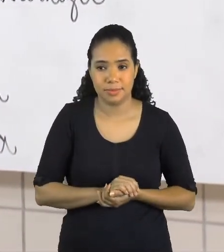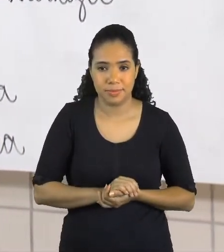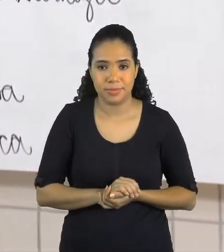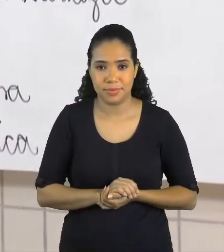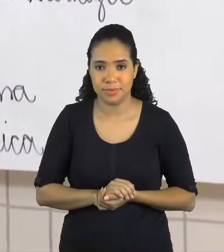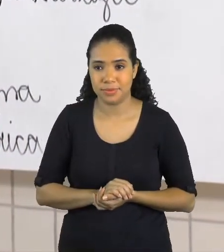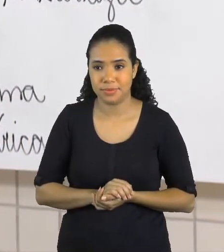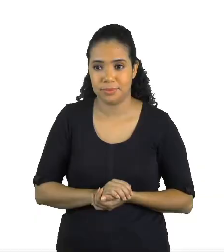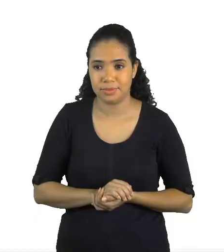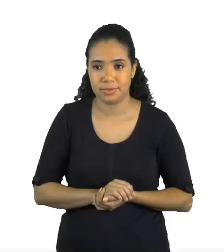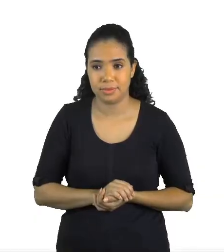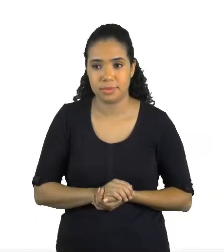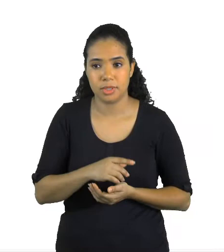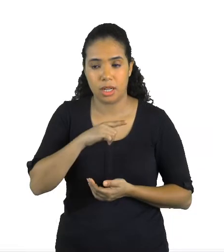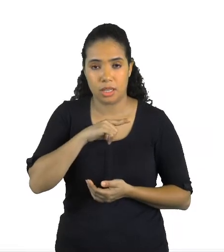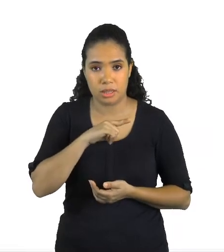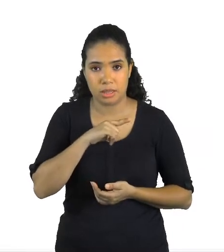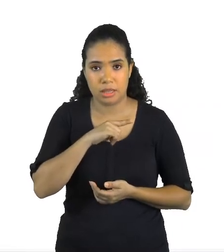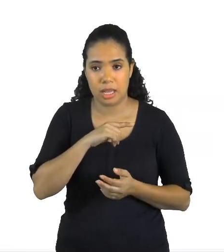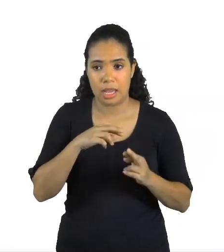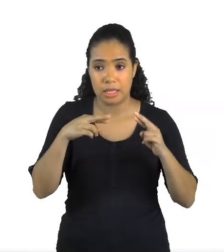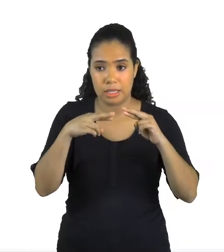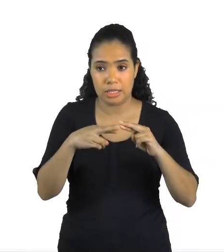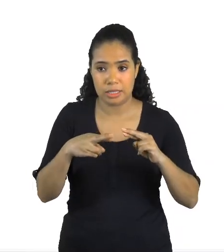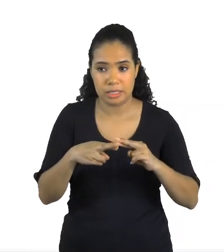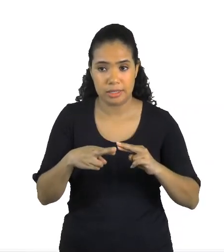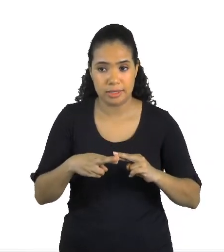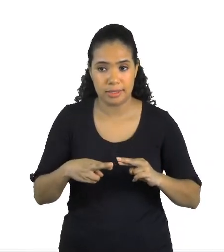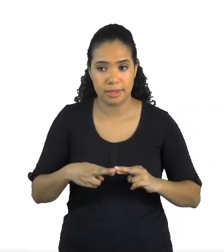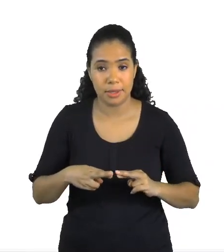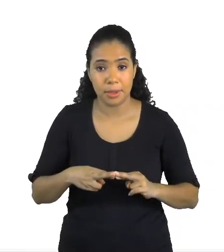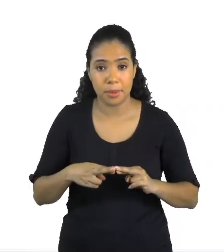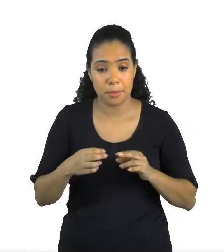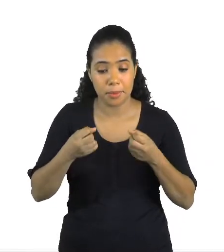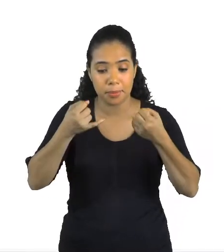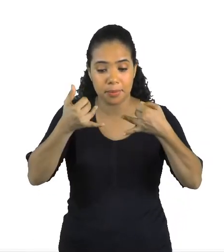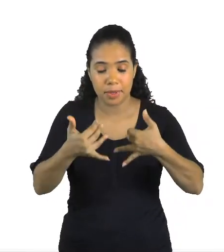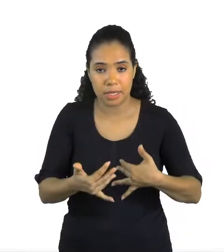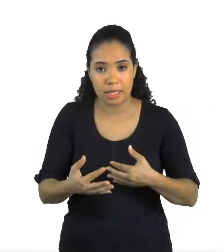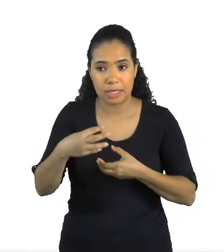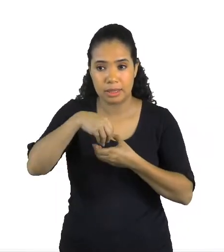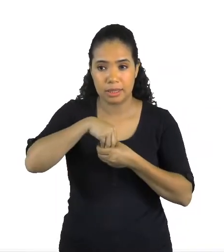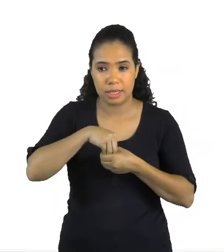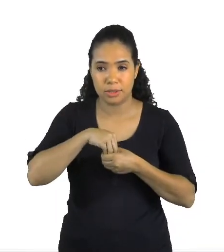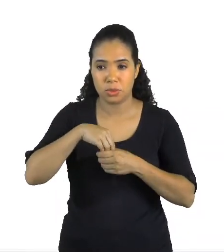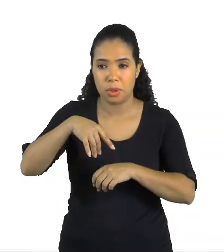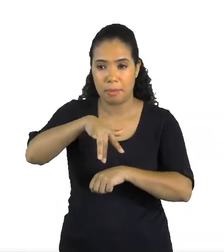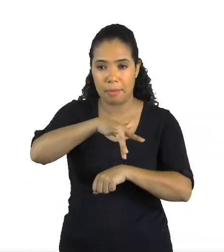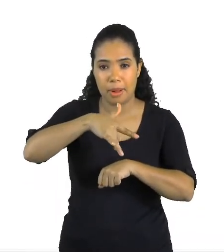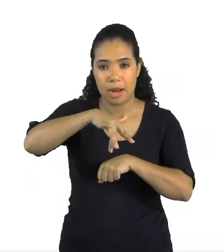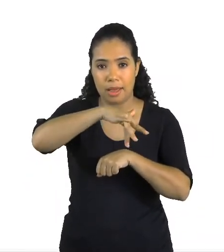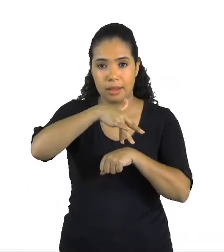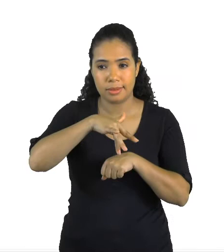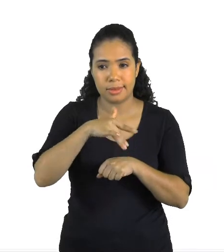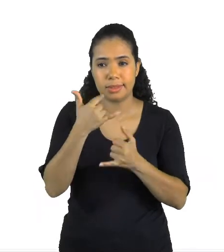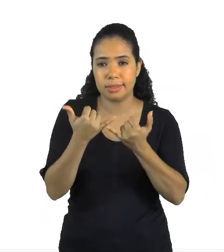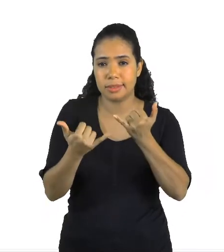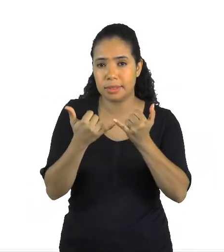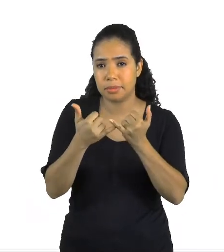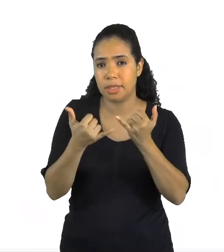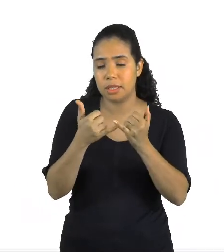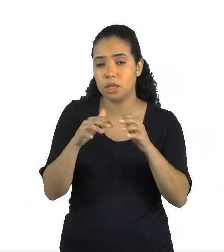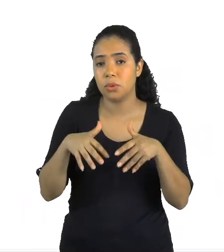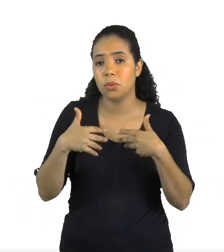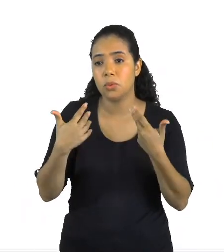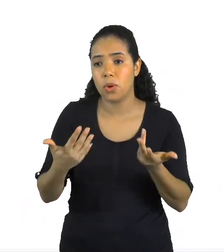Explique a presença da rima no texto A Bailarina. Ela acontece por meio da semelhança de quais sons?